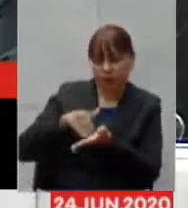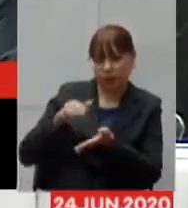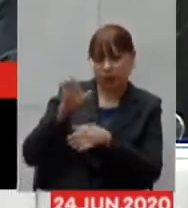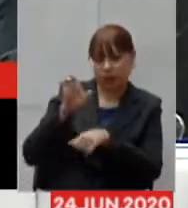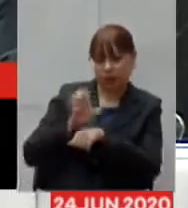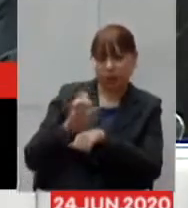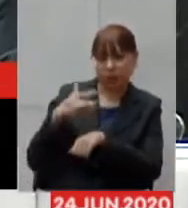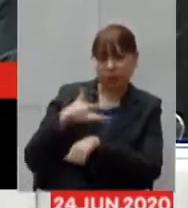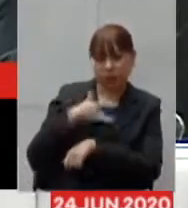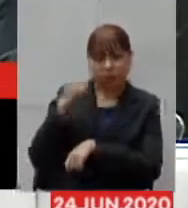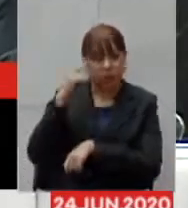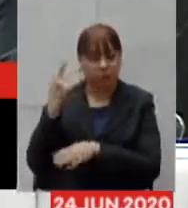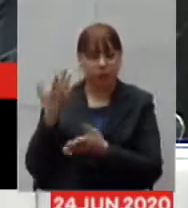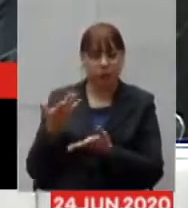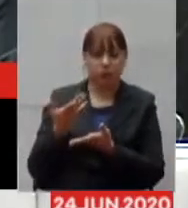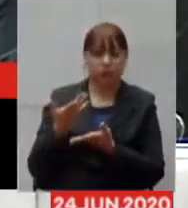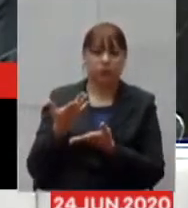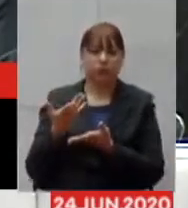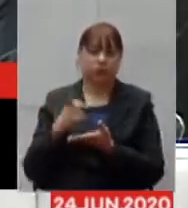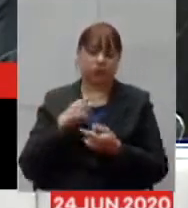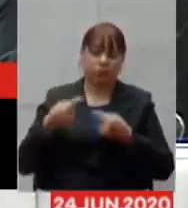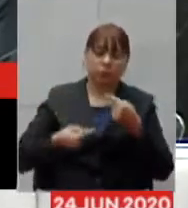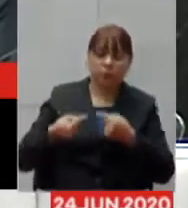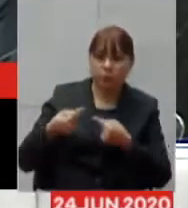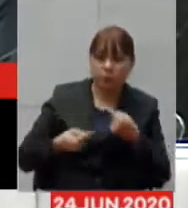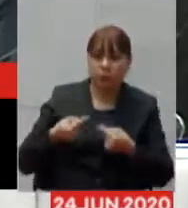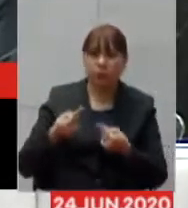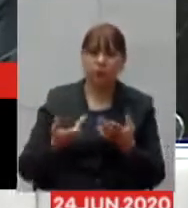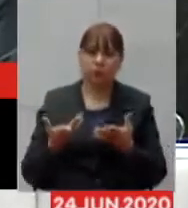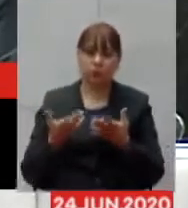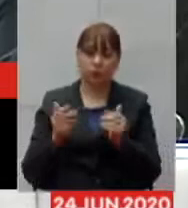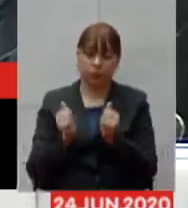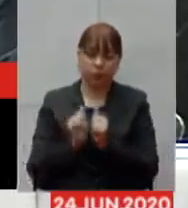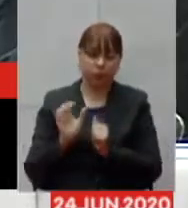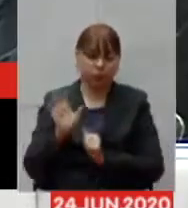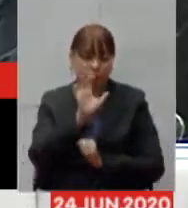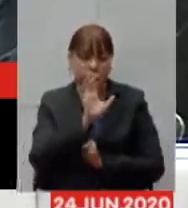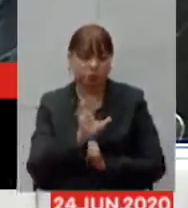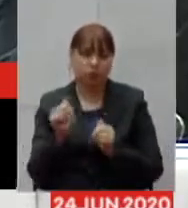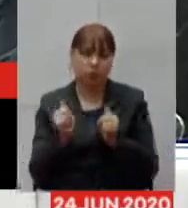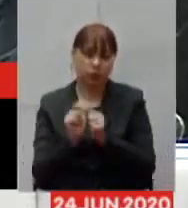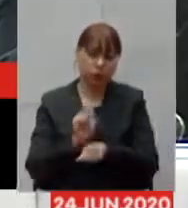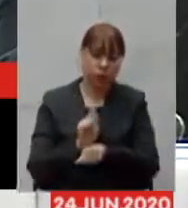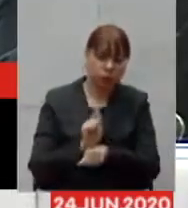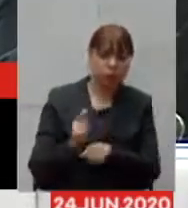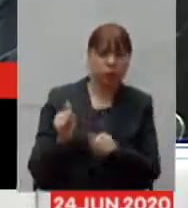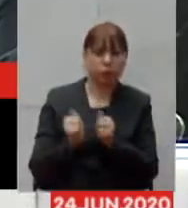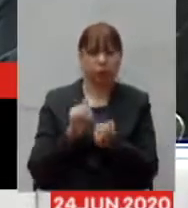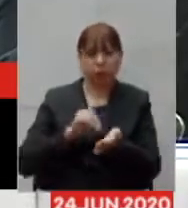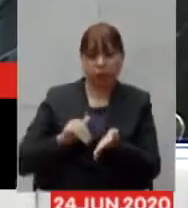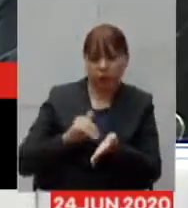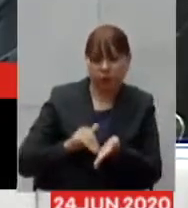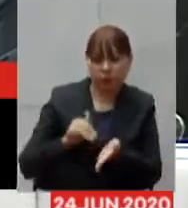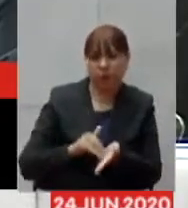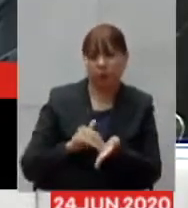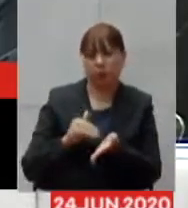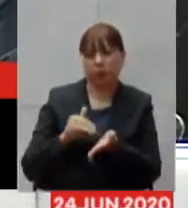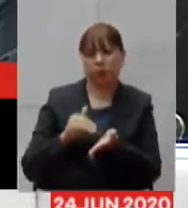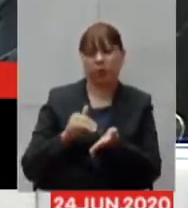elas estão após discussão em todas as macro regionais com presença de gestores de secretários municipais de saúde